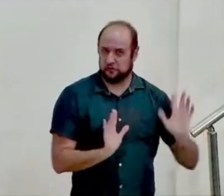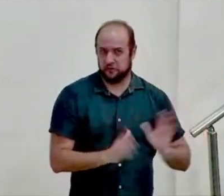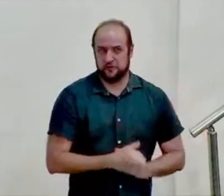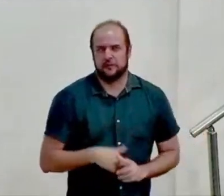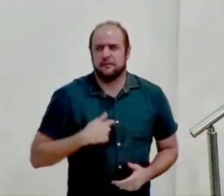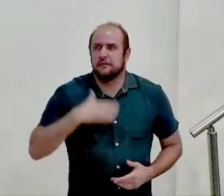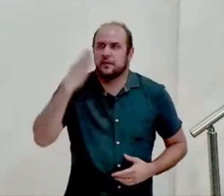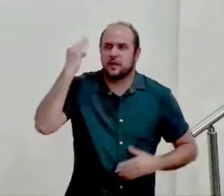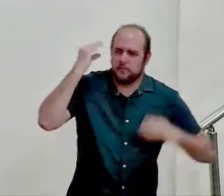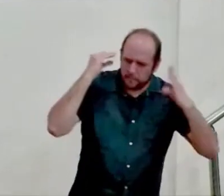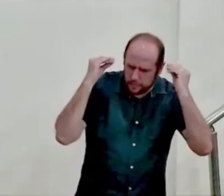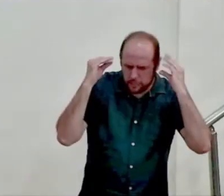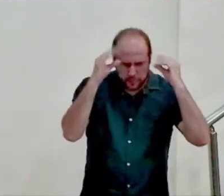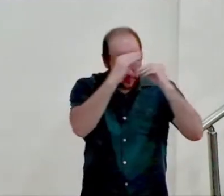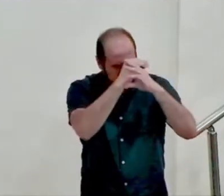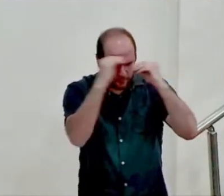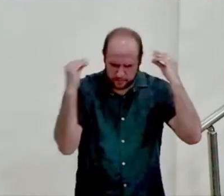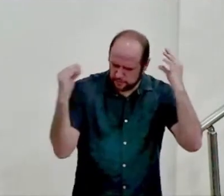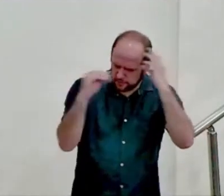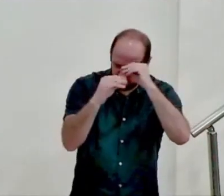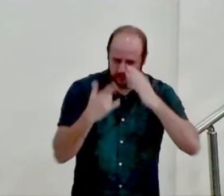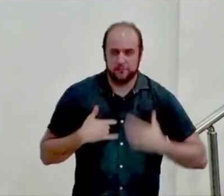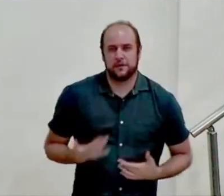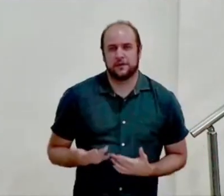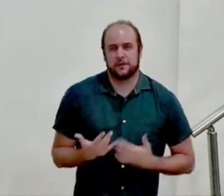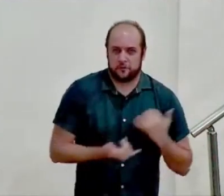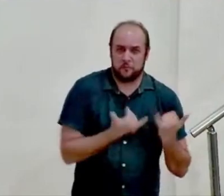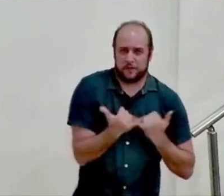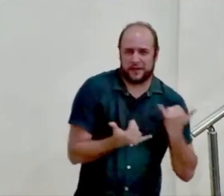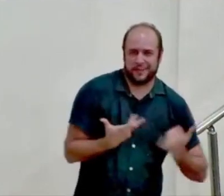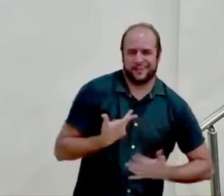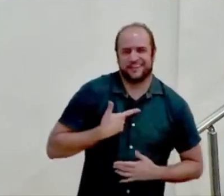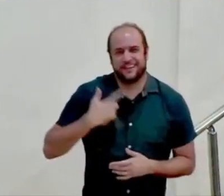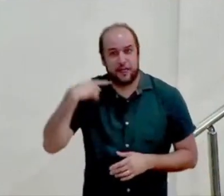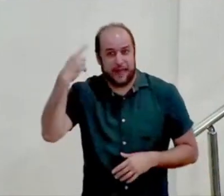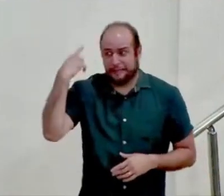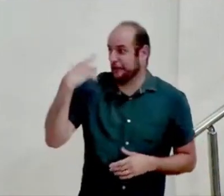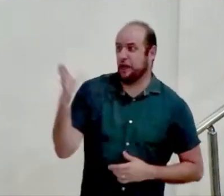tal coisa você está em casa o está acontecendo mulher? está falando sozinha está ficando doida